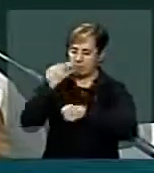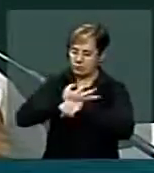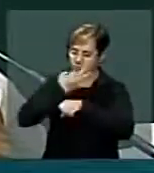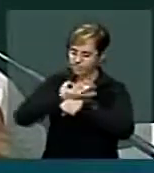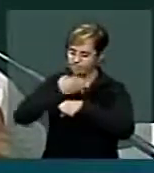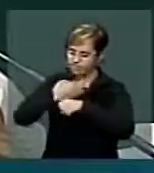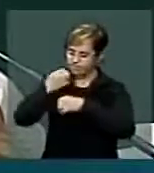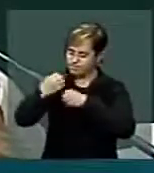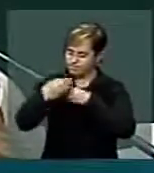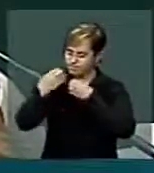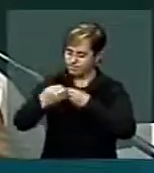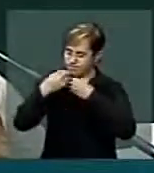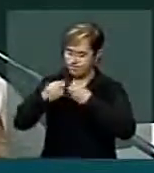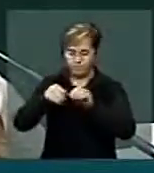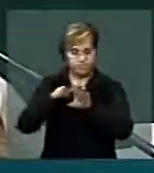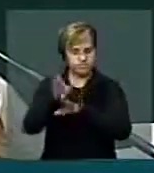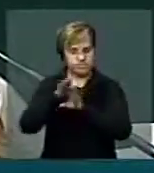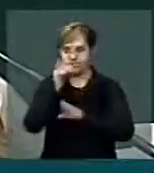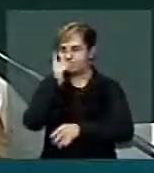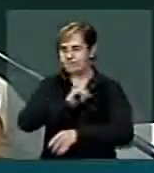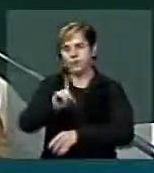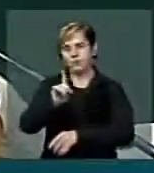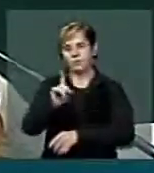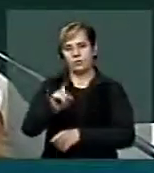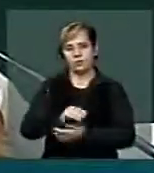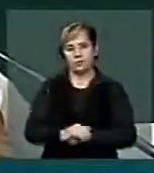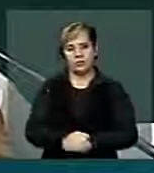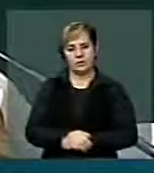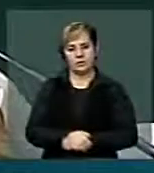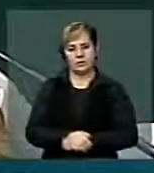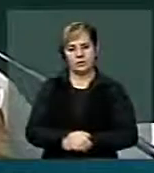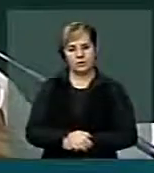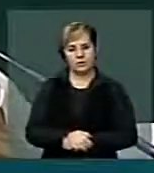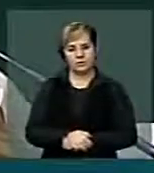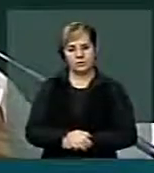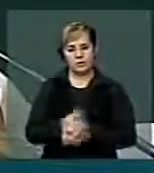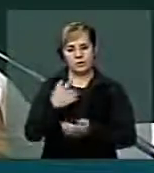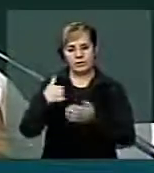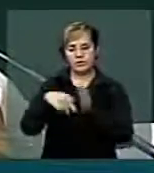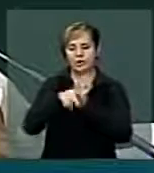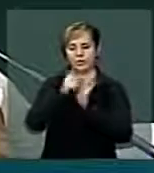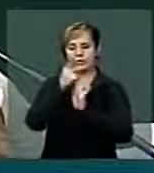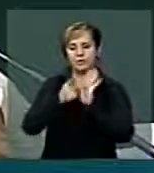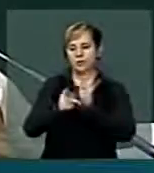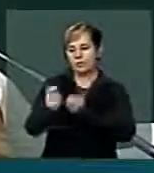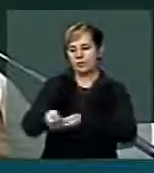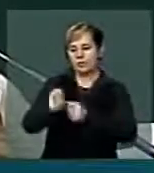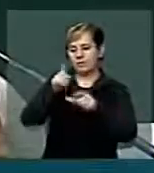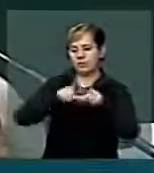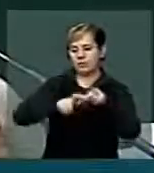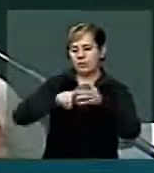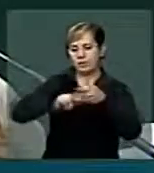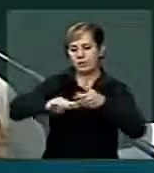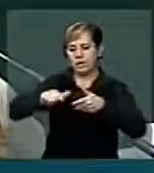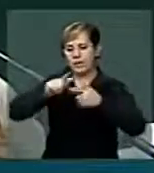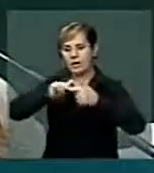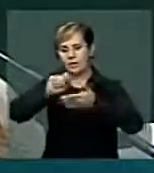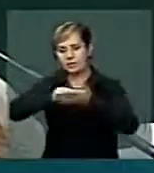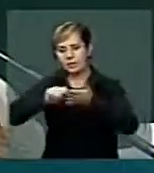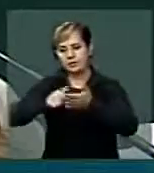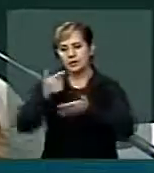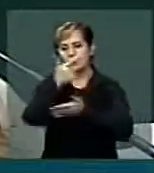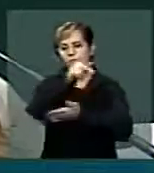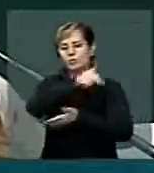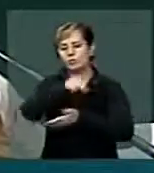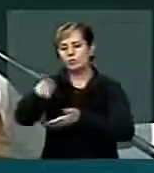esta situação, eu não consegui. Chegou Pescando Letras, veio outras orientações, outros professores,